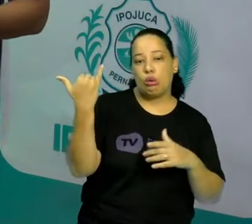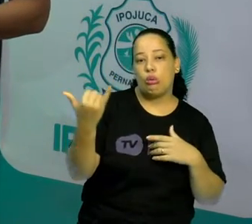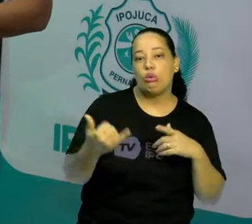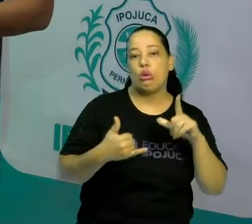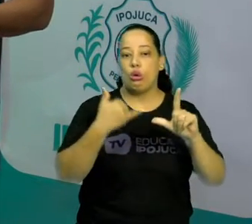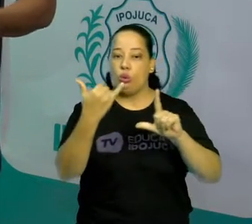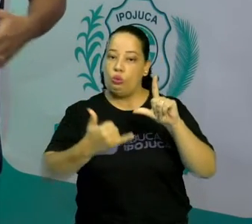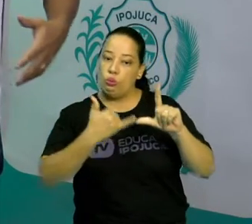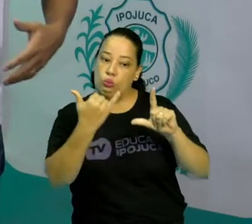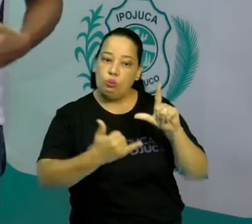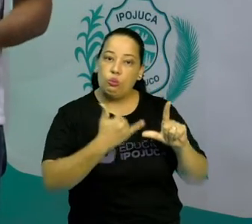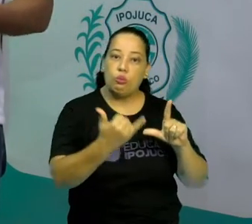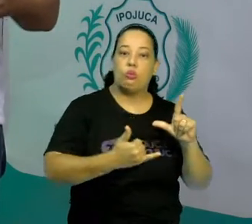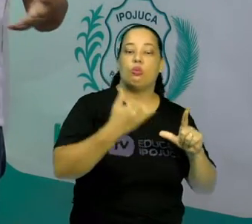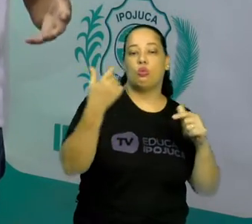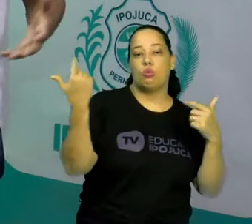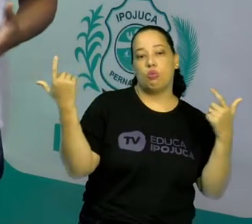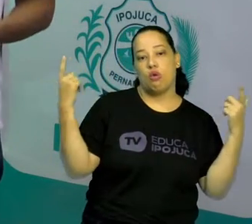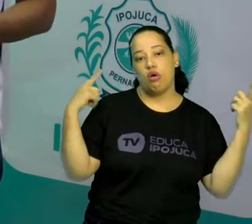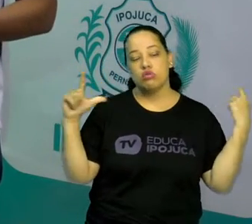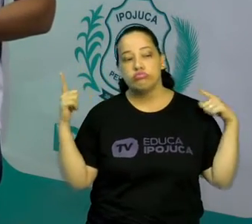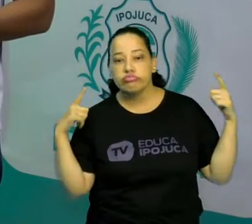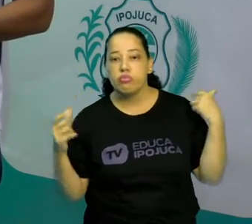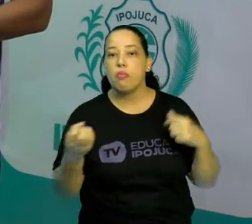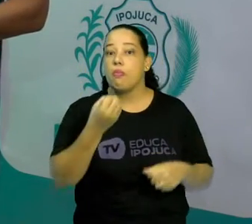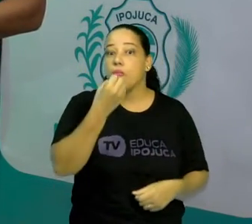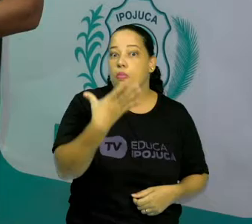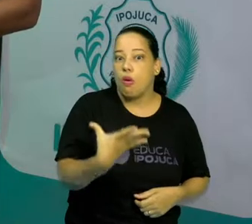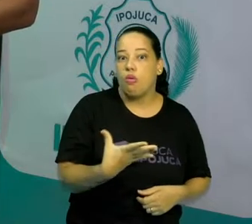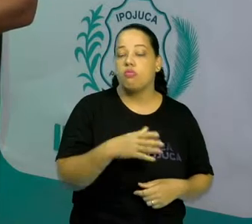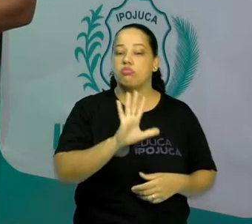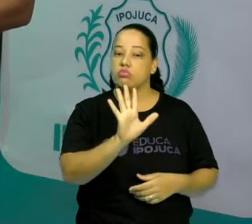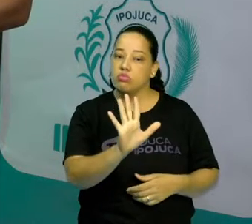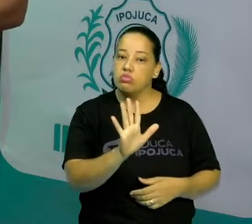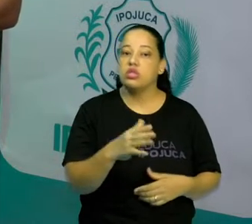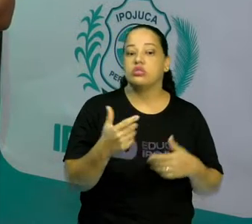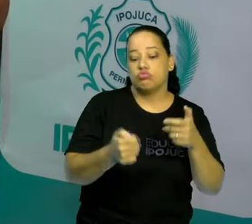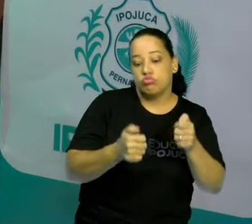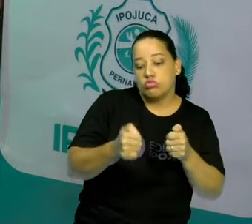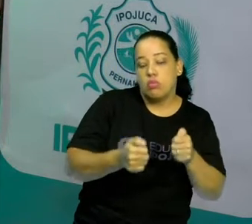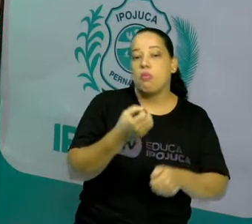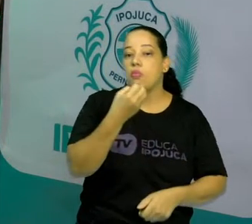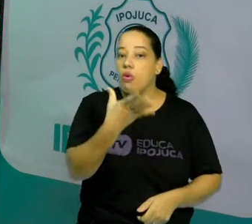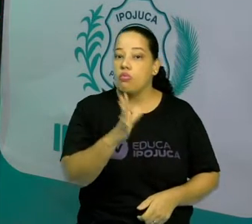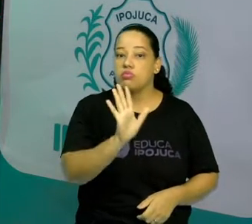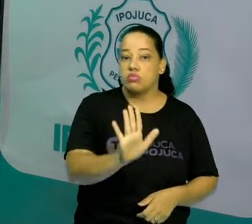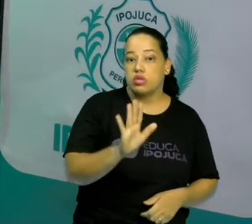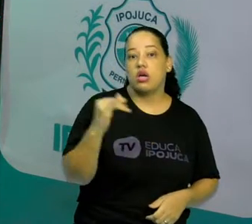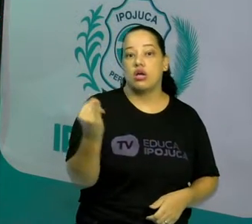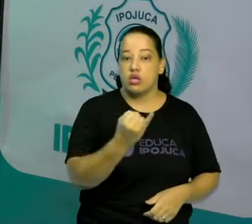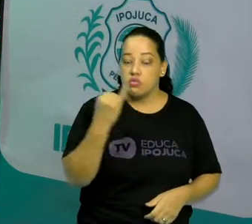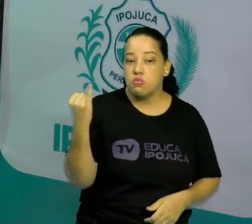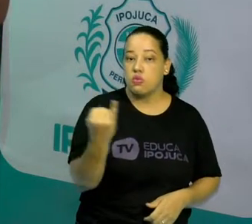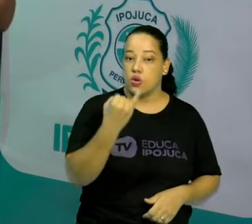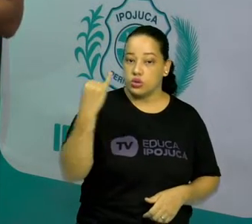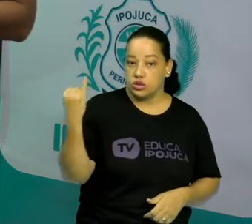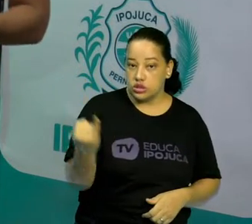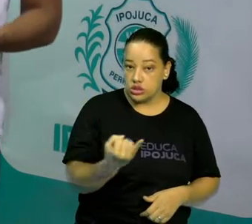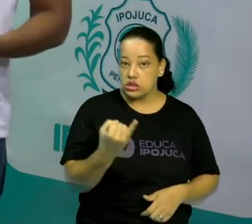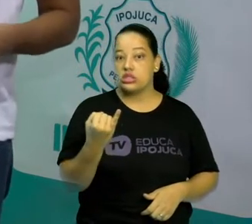diversão, de utilizar os jogos, principalmente jogos eletrônicos, mas a gente também não pode